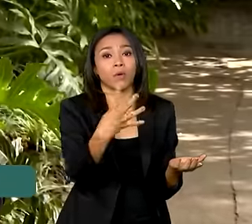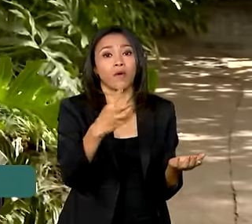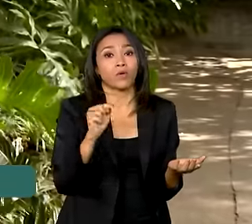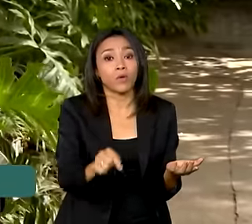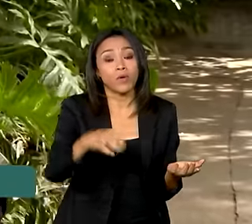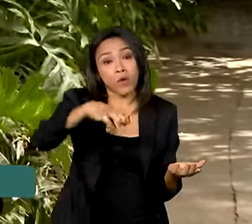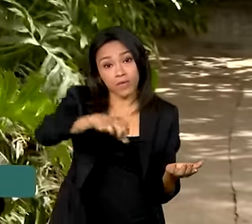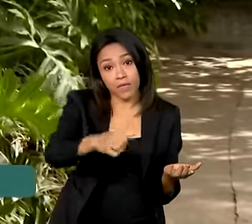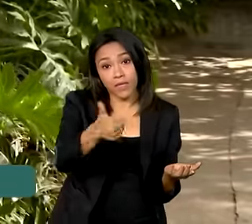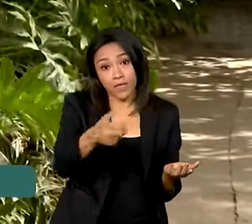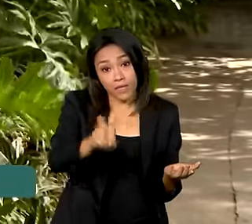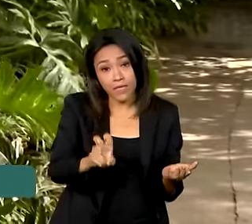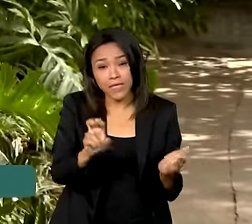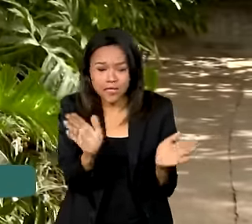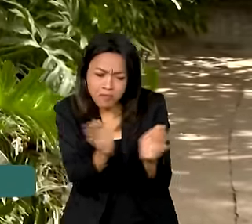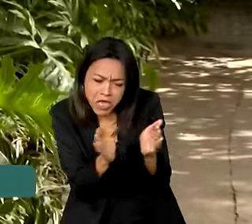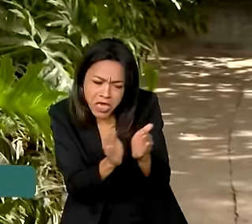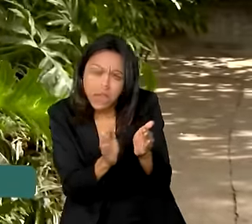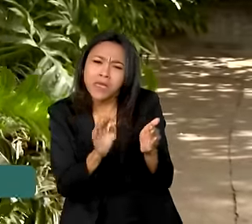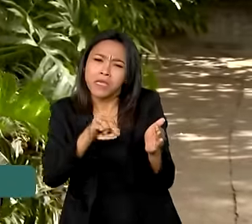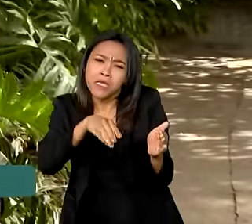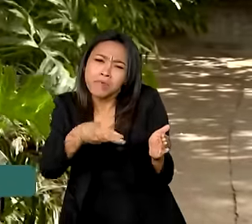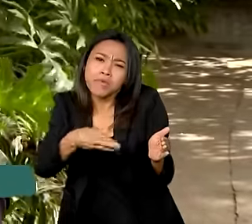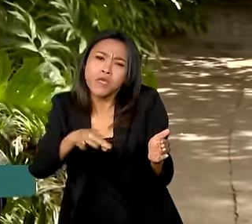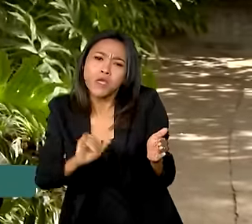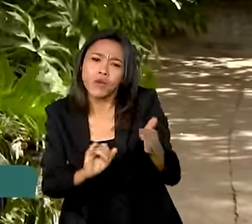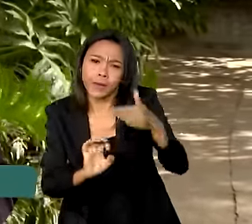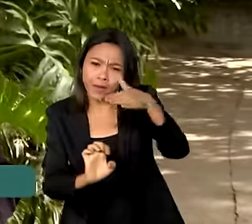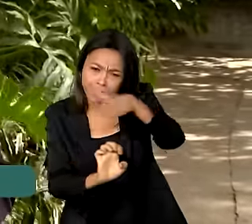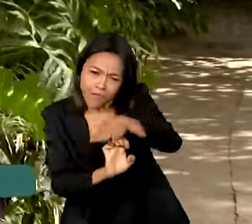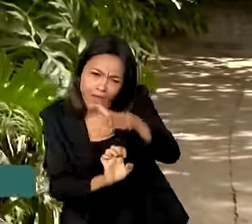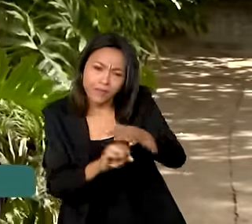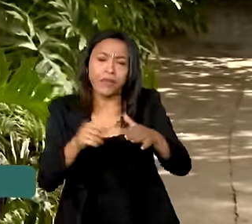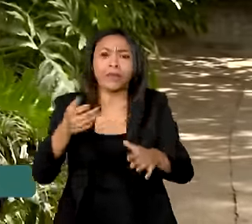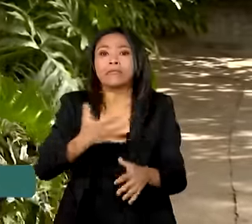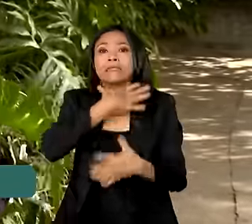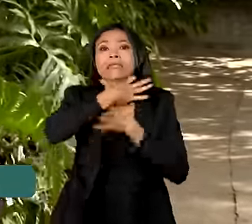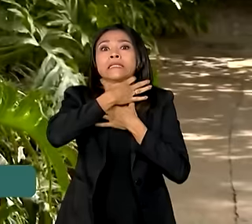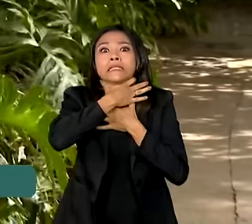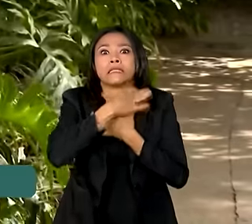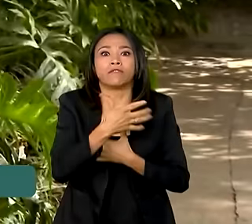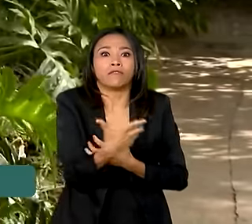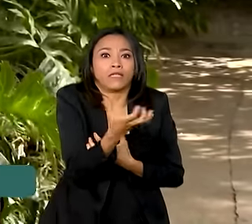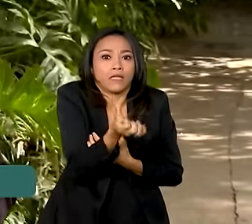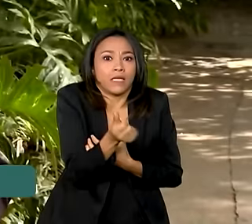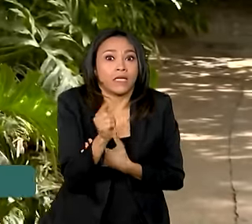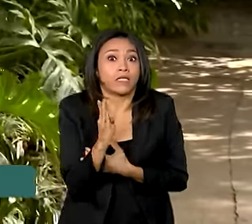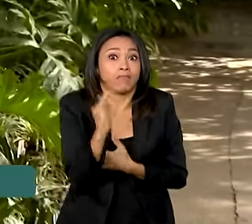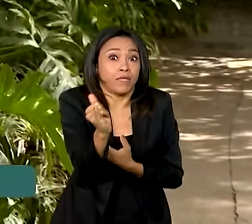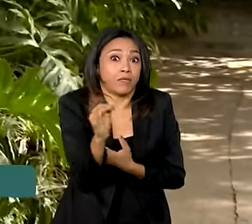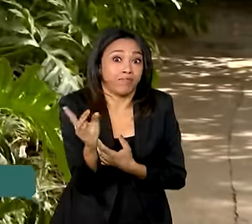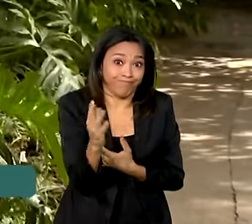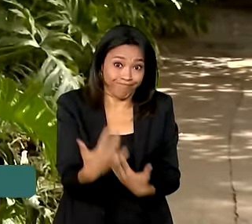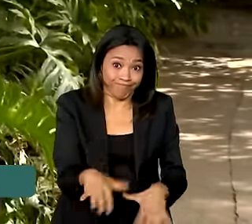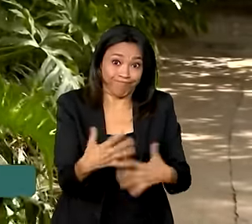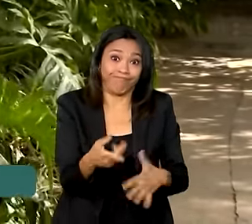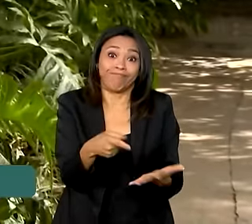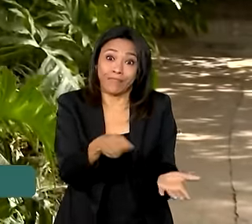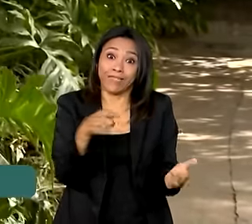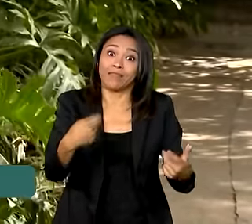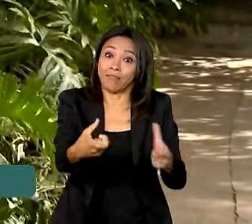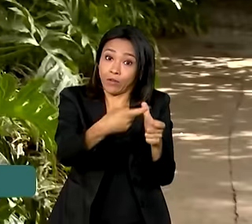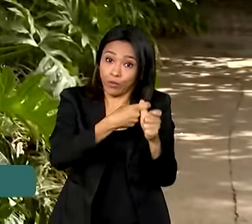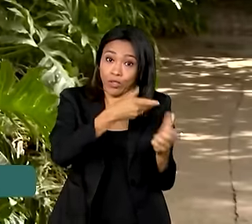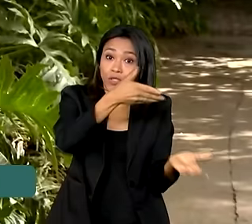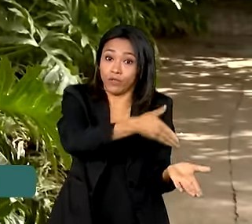915 micro e pequenas empresas que deviam 26,5 bilhões de reais ao Simples Nacional. Após